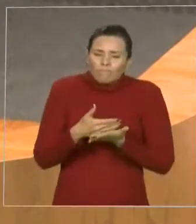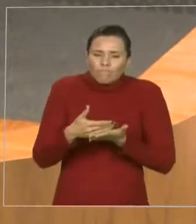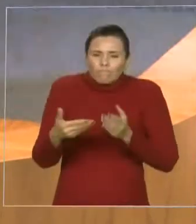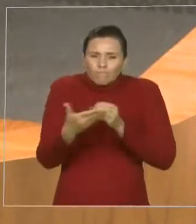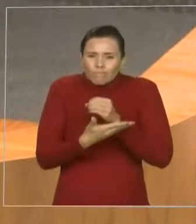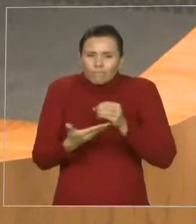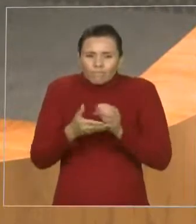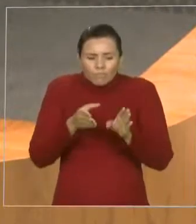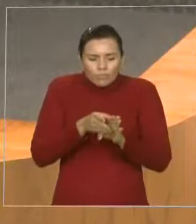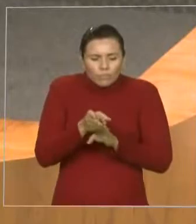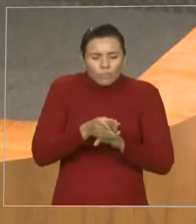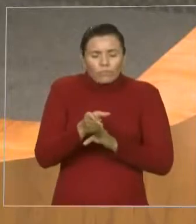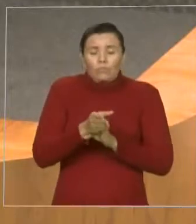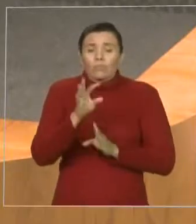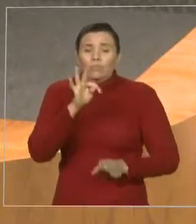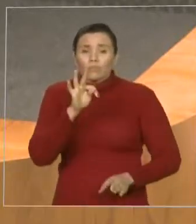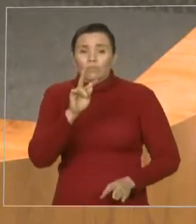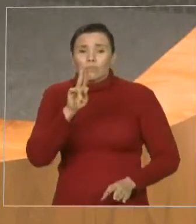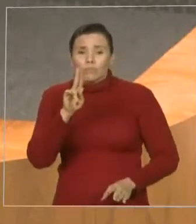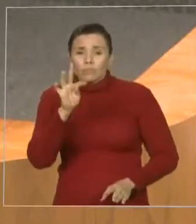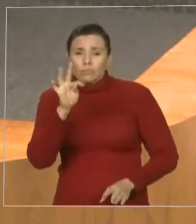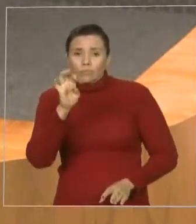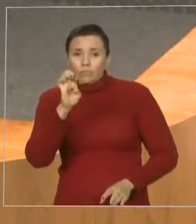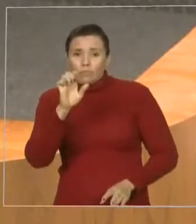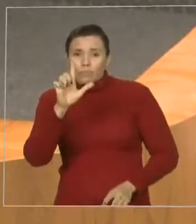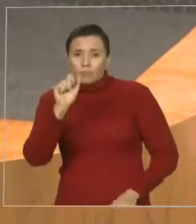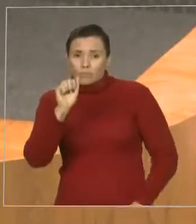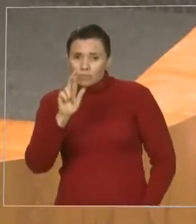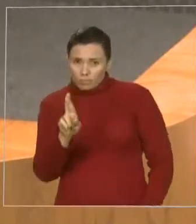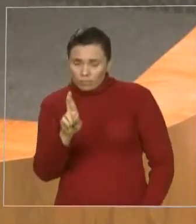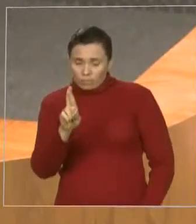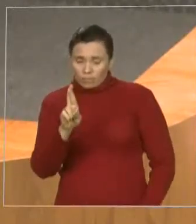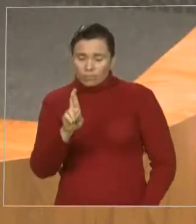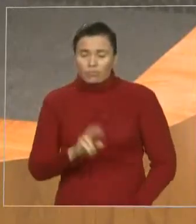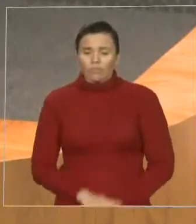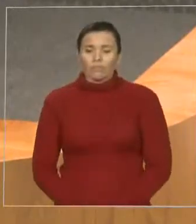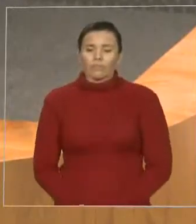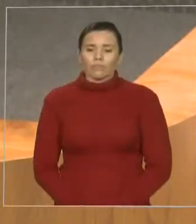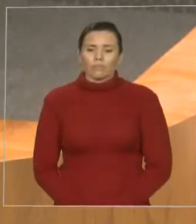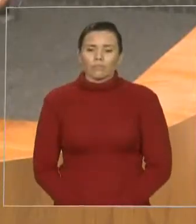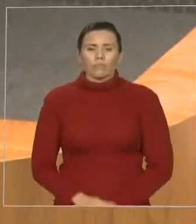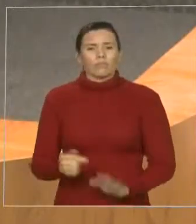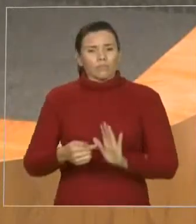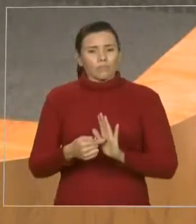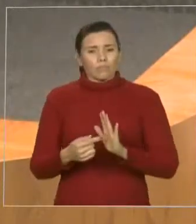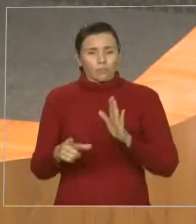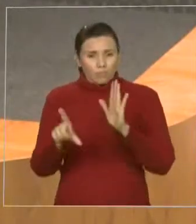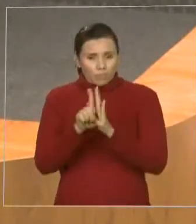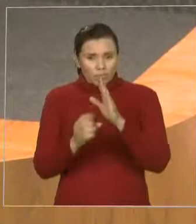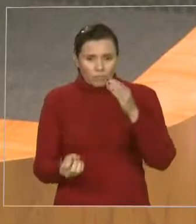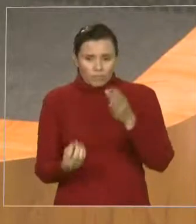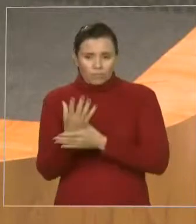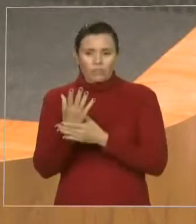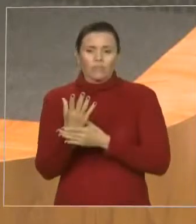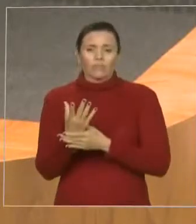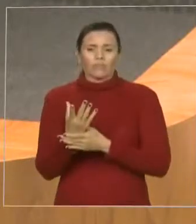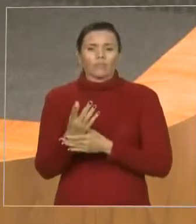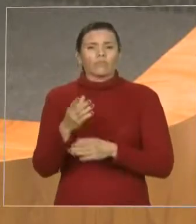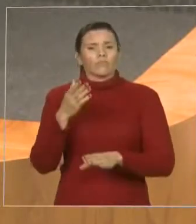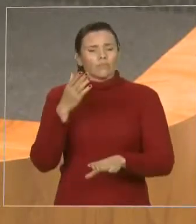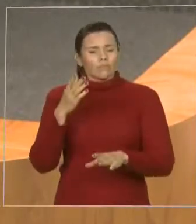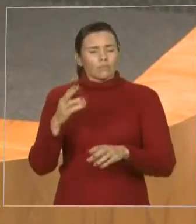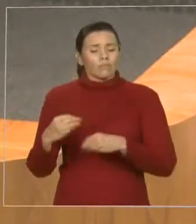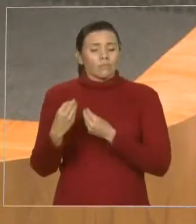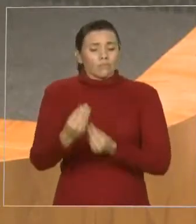criada para fomentar, desenvolver, capacitar os conselheiros tutelares, mas